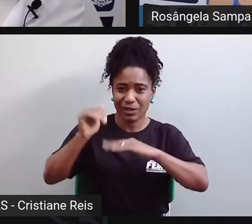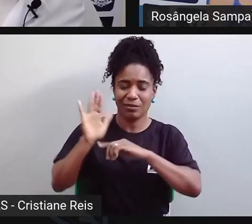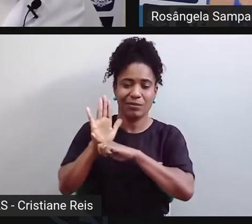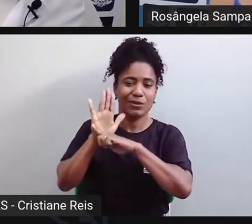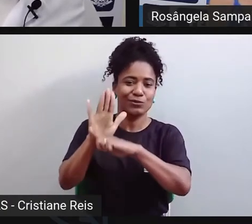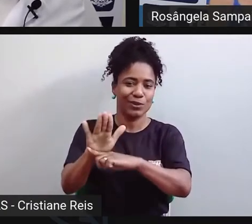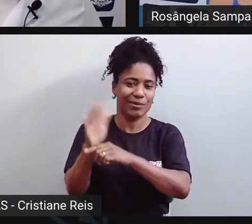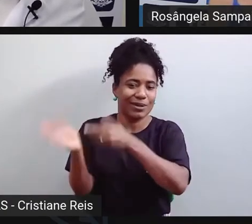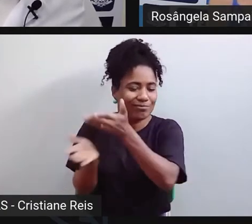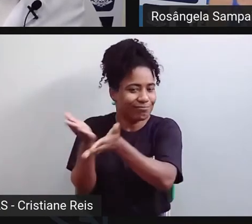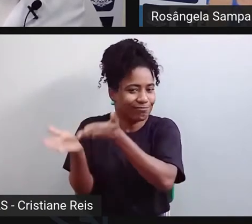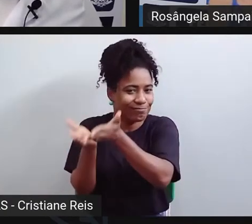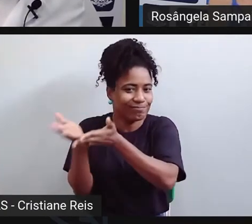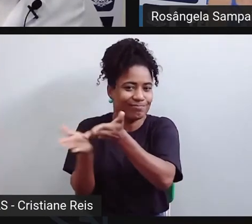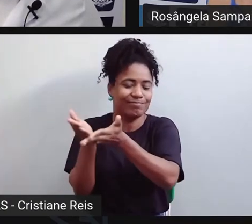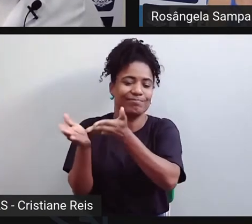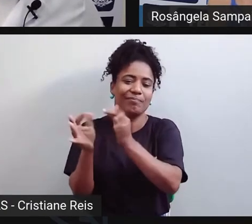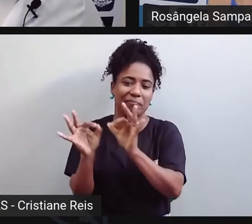tratamento.